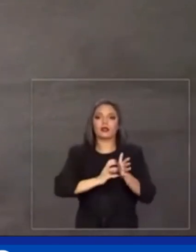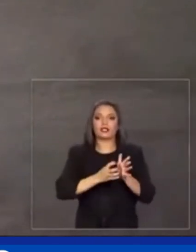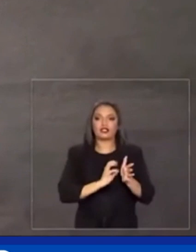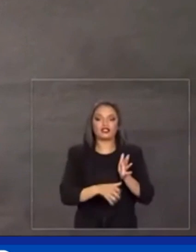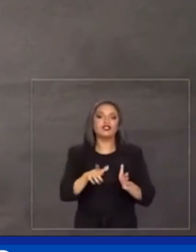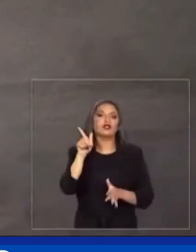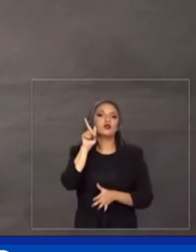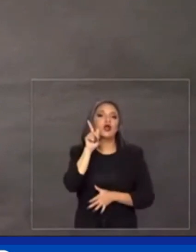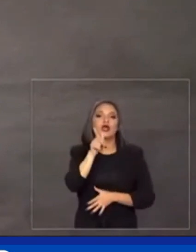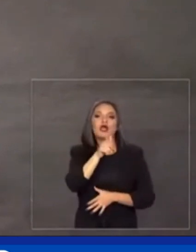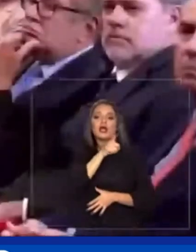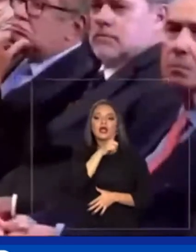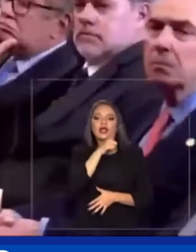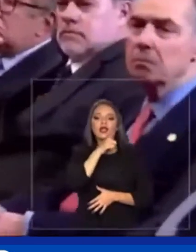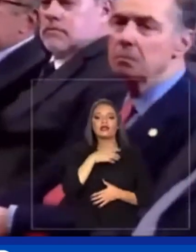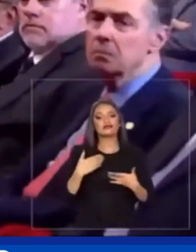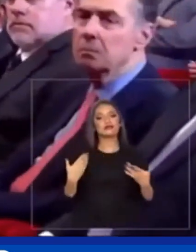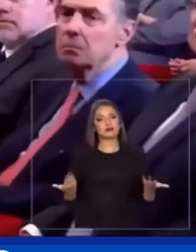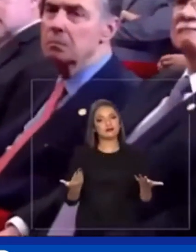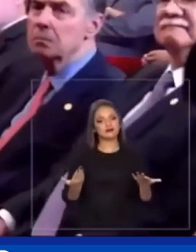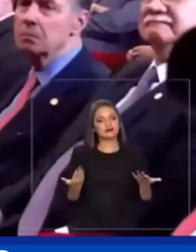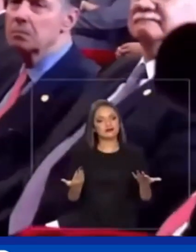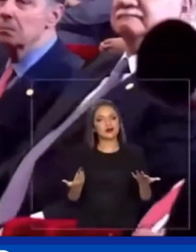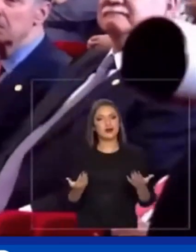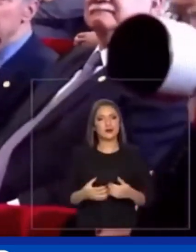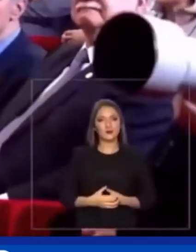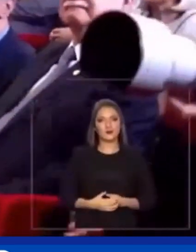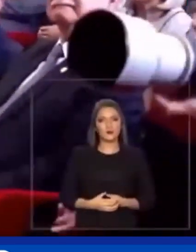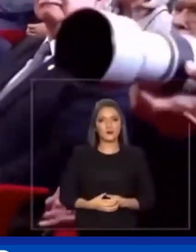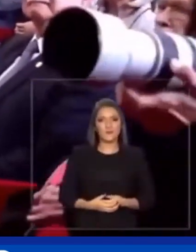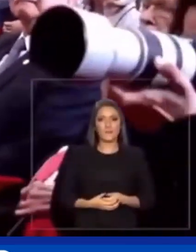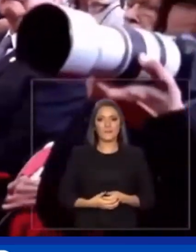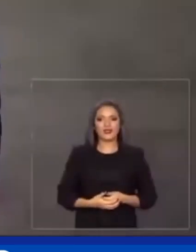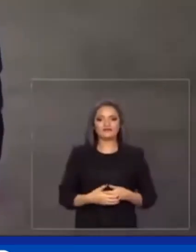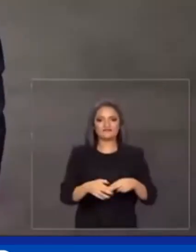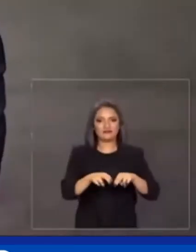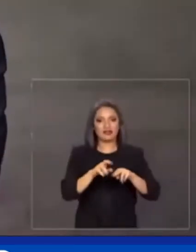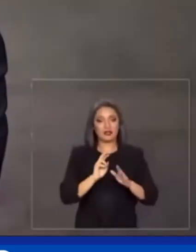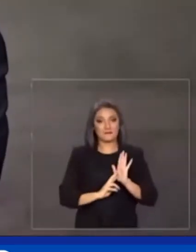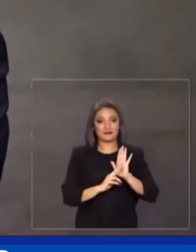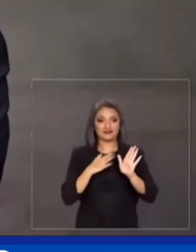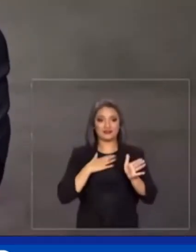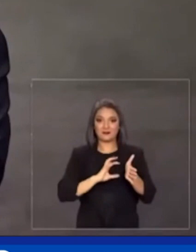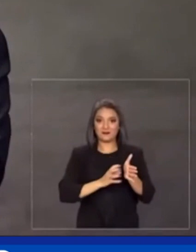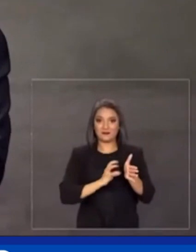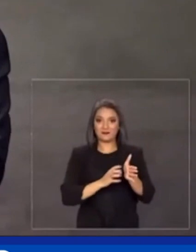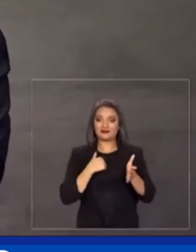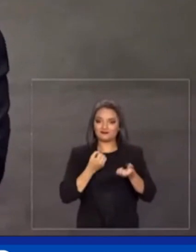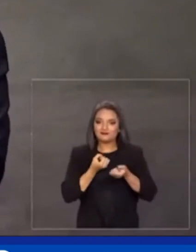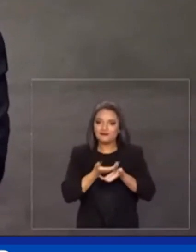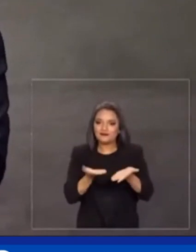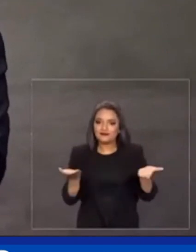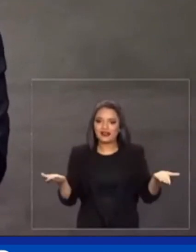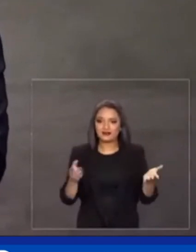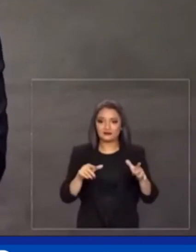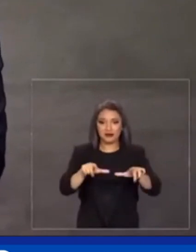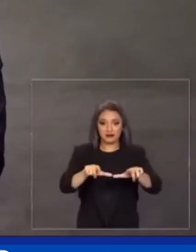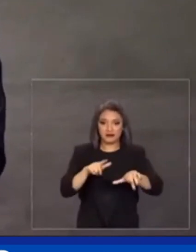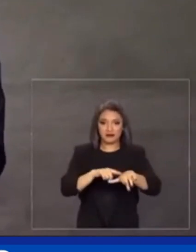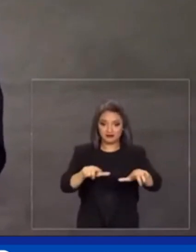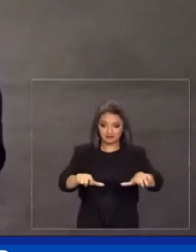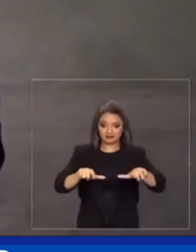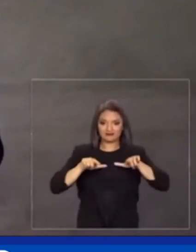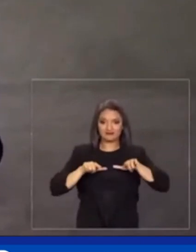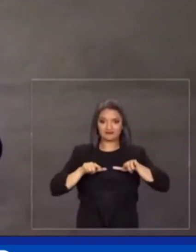em nome do meu partido, eu quero que vocês saibam que esse diploma que eu